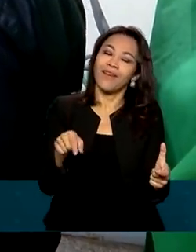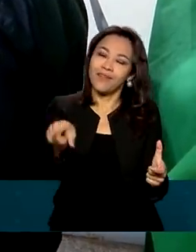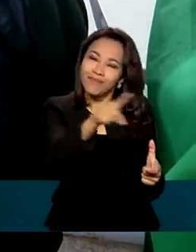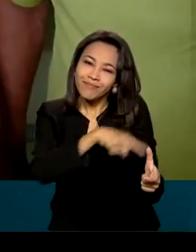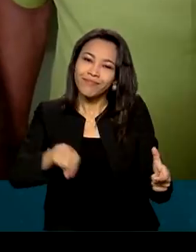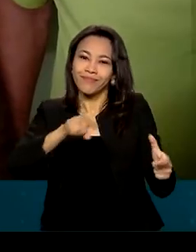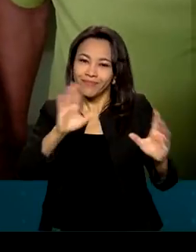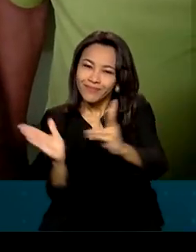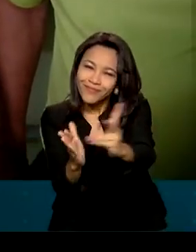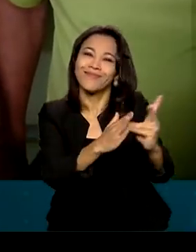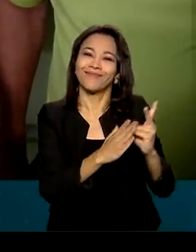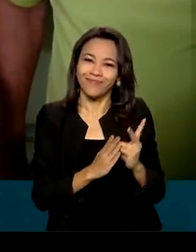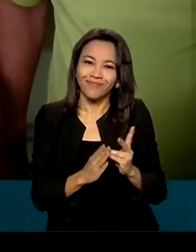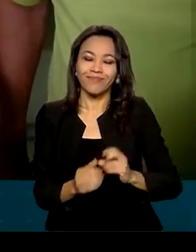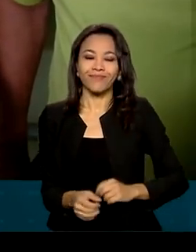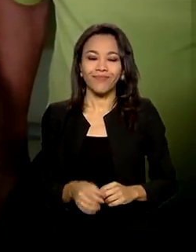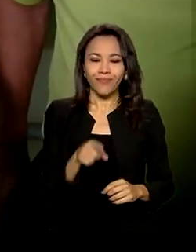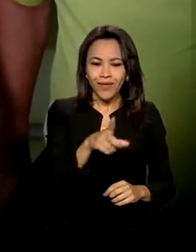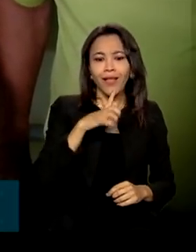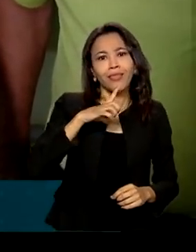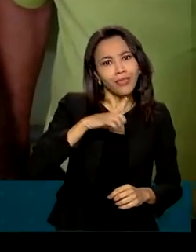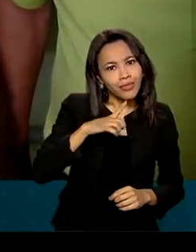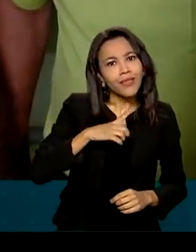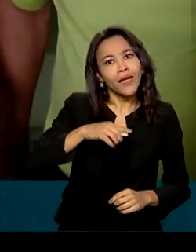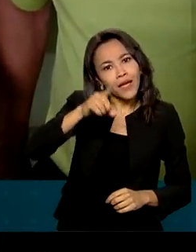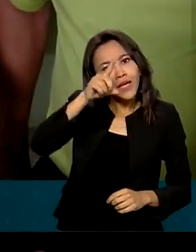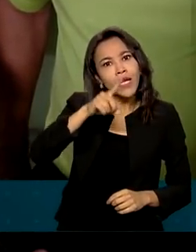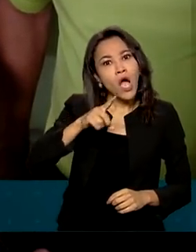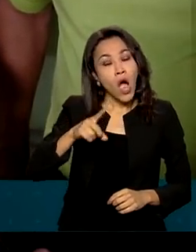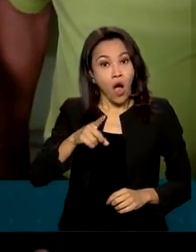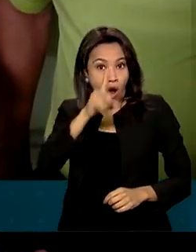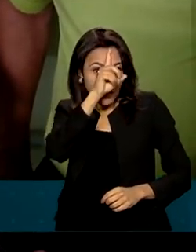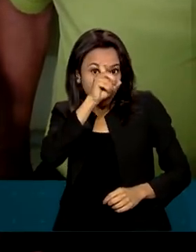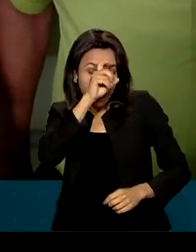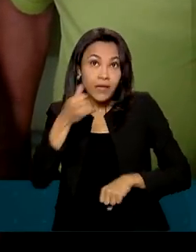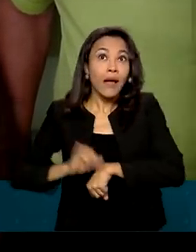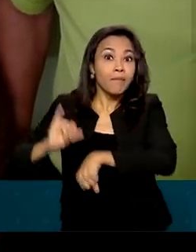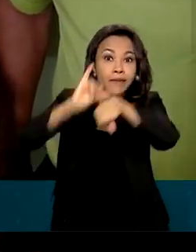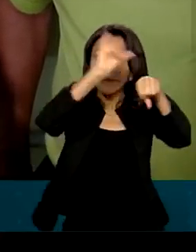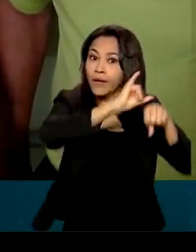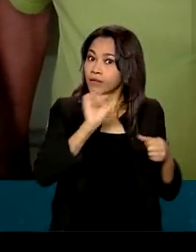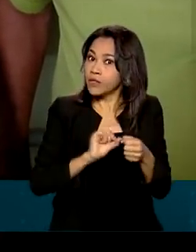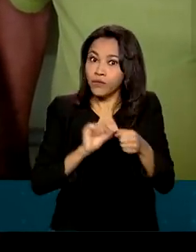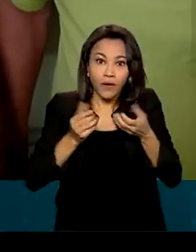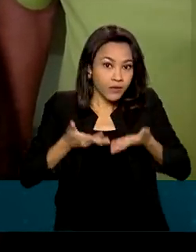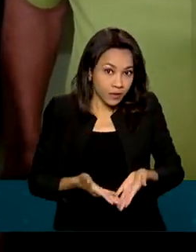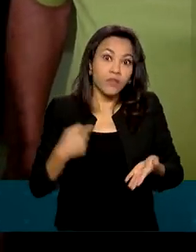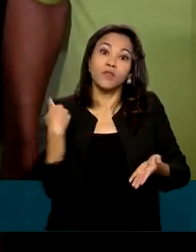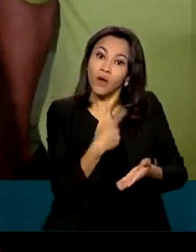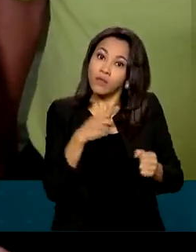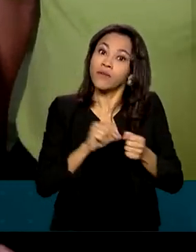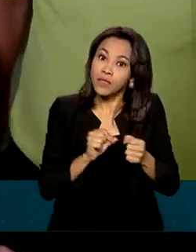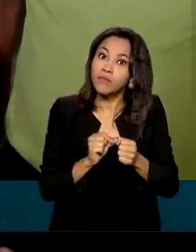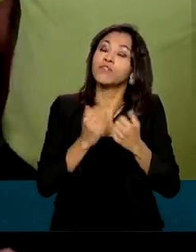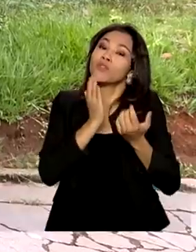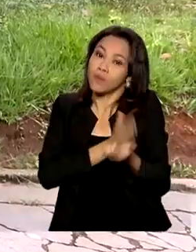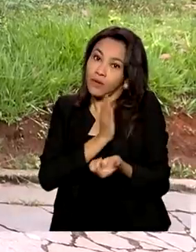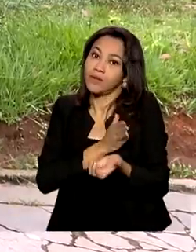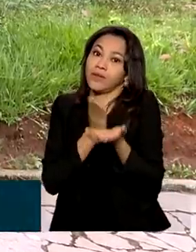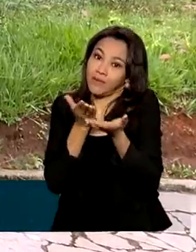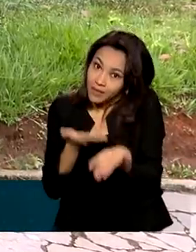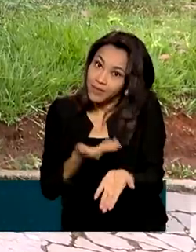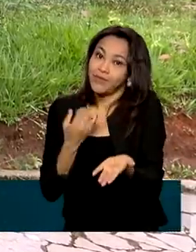indígena. Isso é significativo, tem muito hospital em grande capital que não faz isso. E a gente faz isso e faz de coração. Isso é que importante.